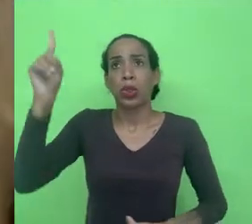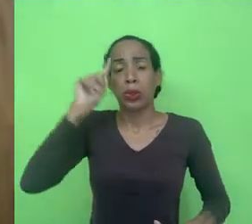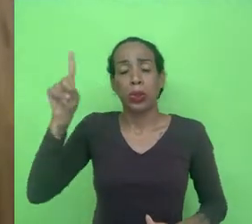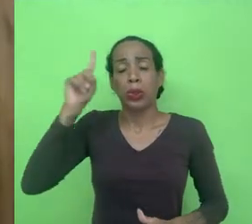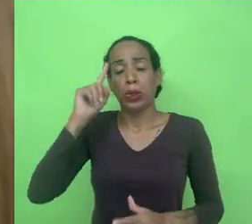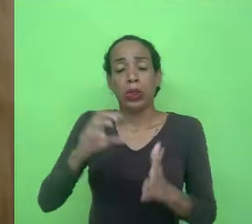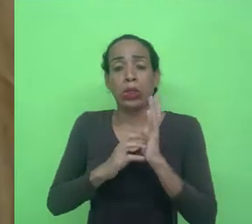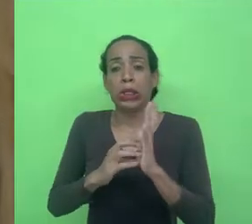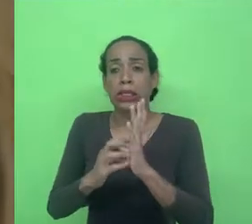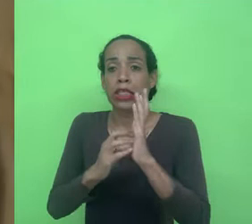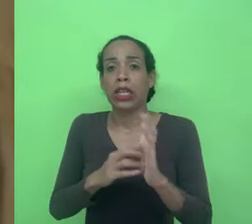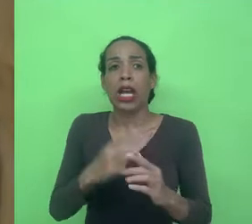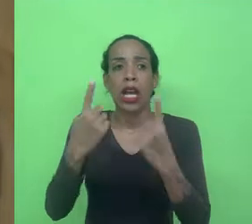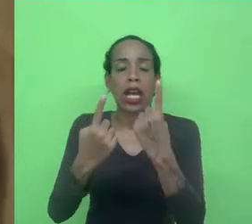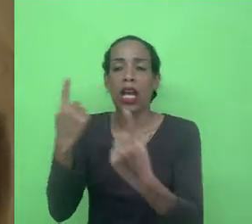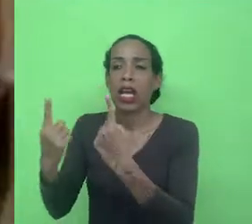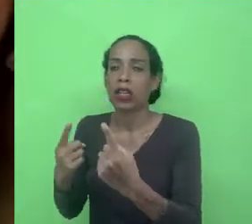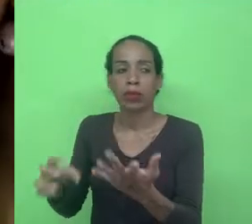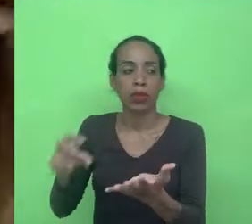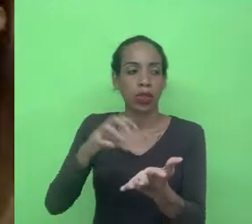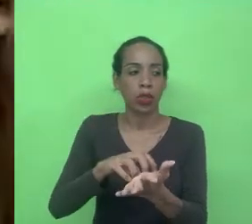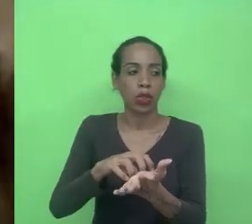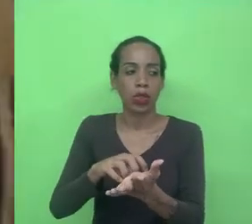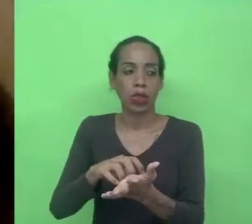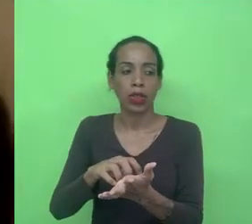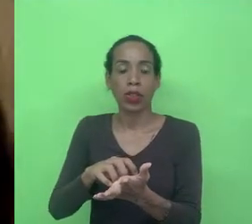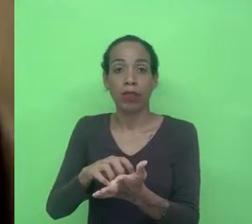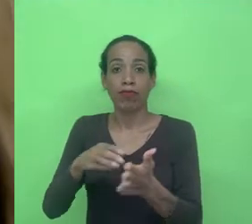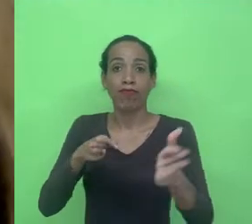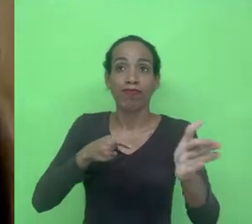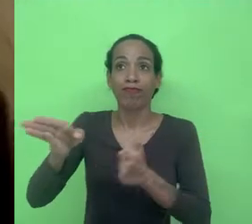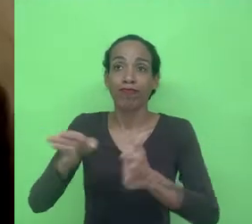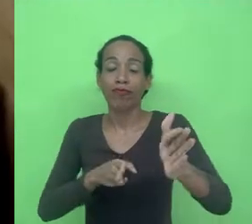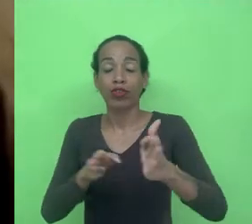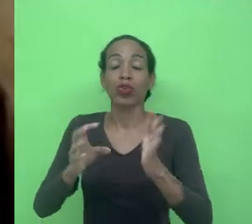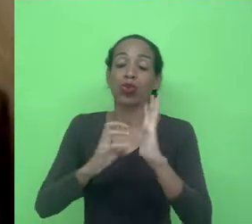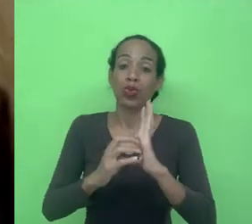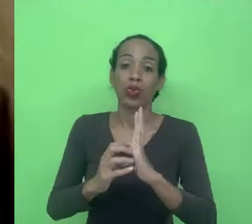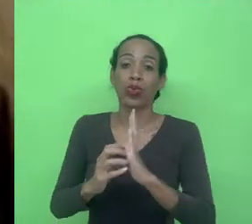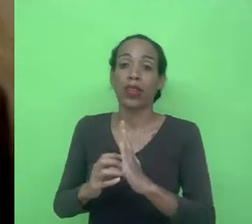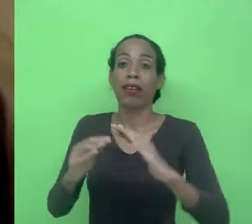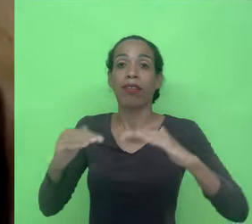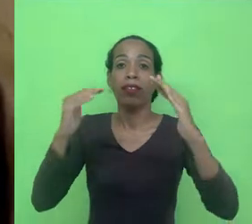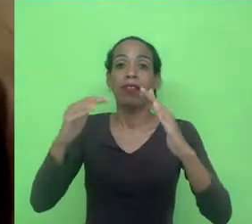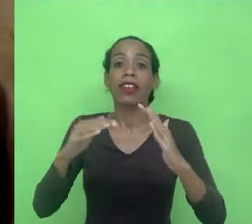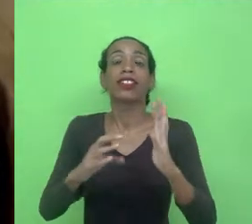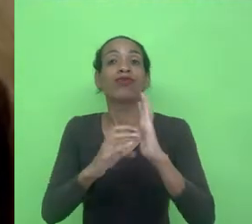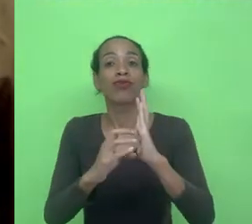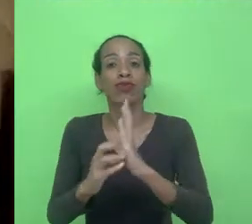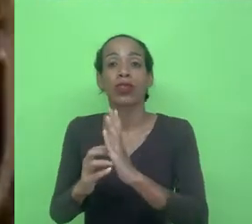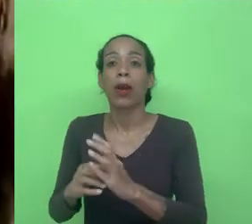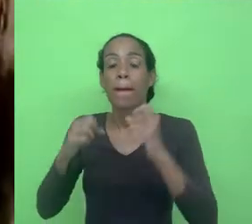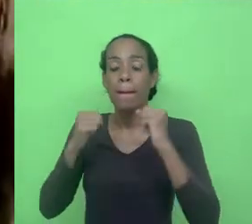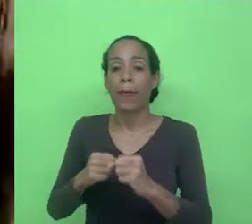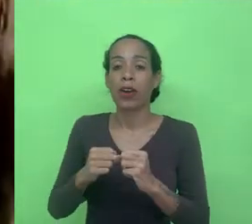cada fenômeno ou entidade contribui de alguma maneira para o fluxo desses dados e através desse fluxo de dados se torna possível a